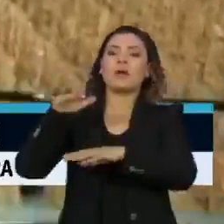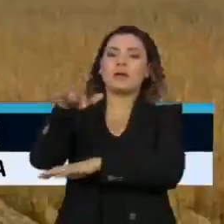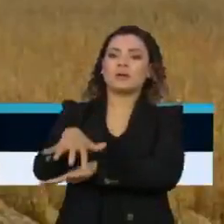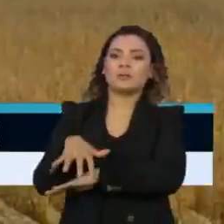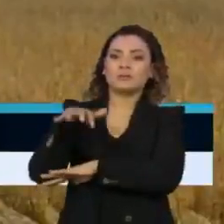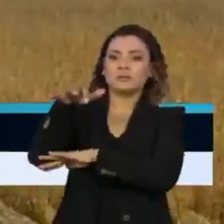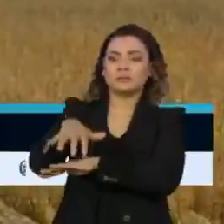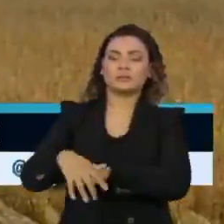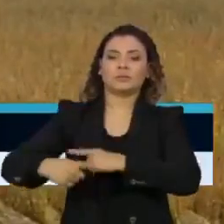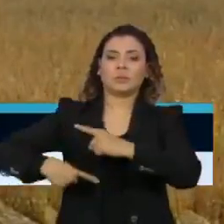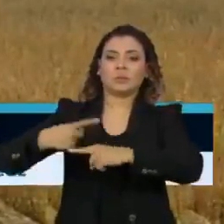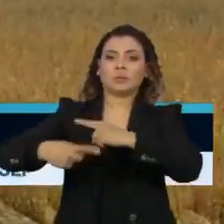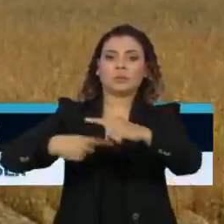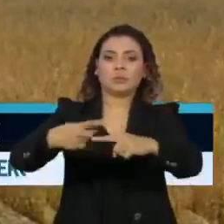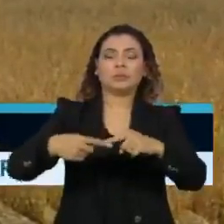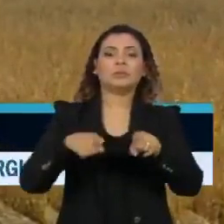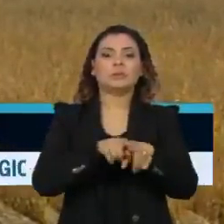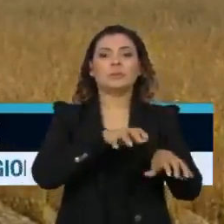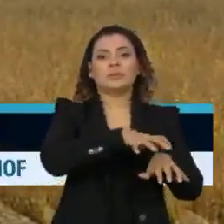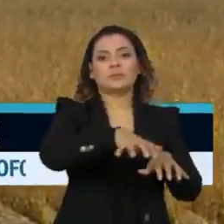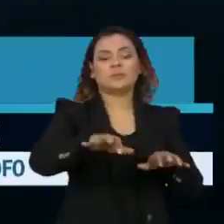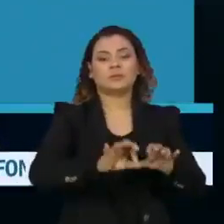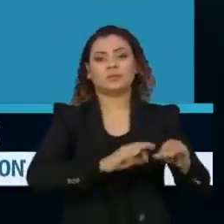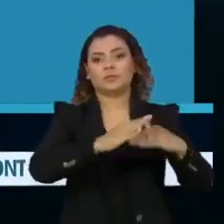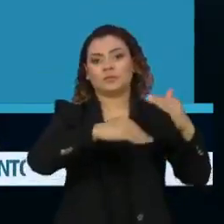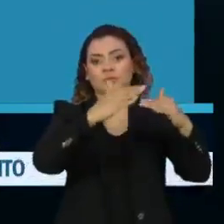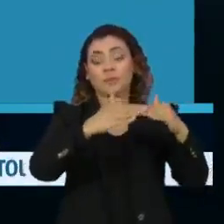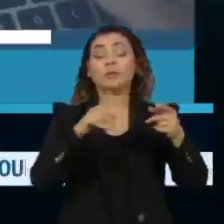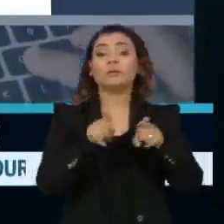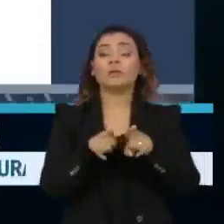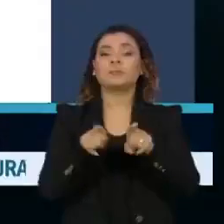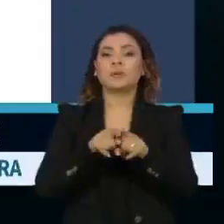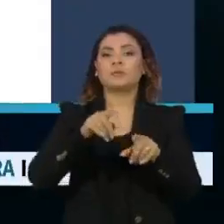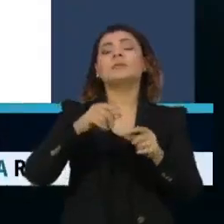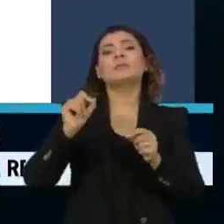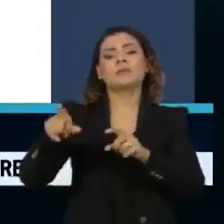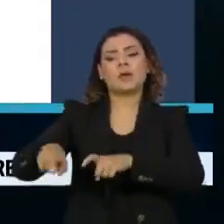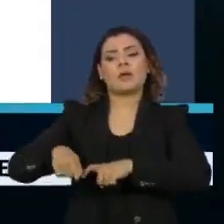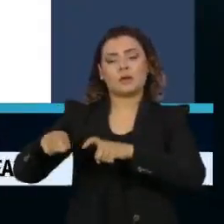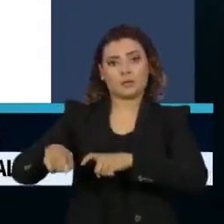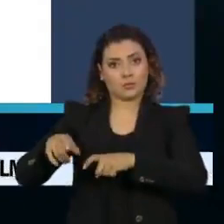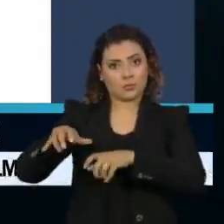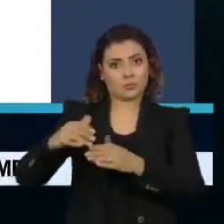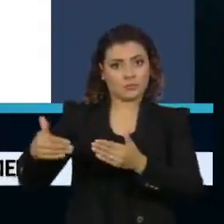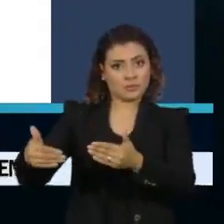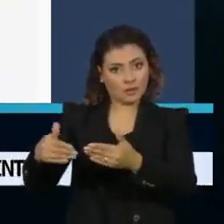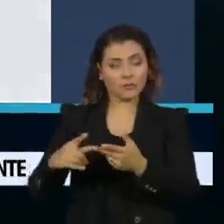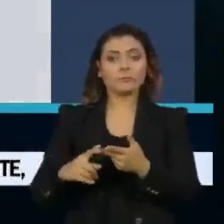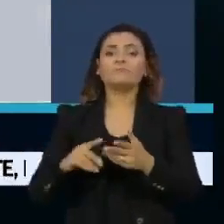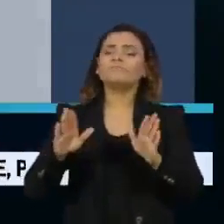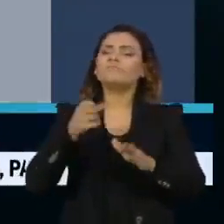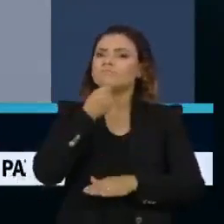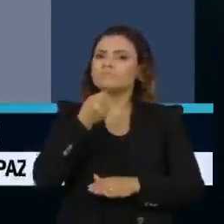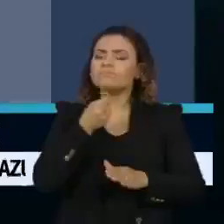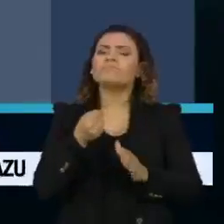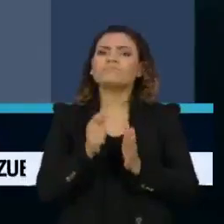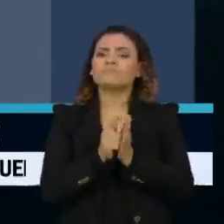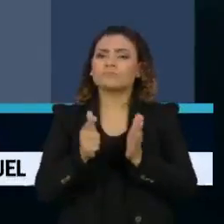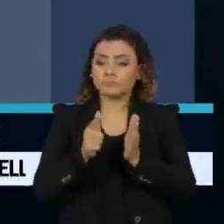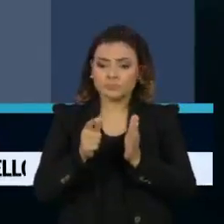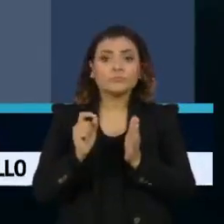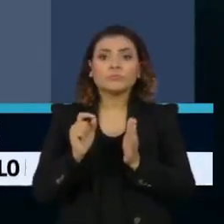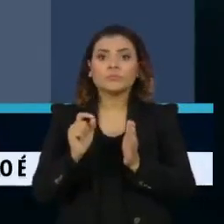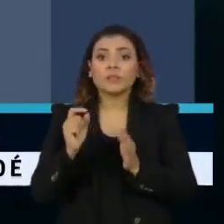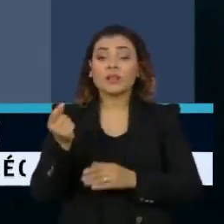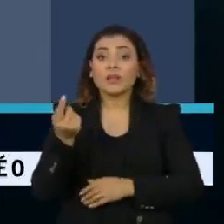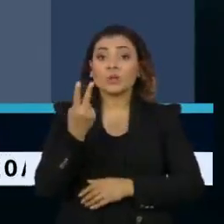Ministério do Desenvolvimento Regional e com DEVASF. Em alguns casos, segundo a reportagem do jornal, os preços de tratores